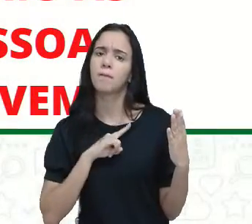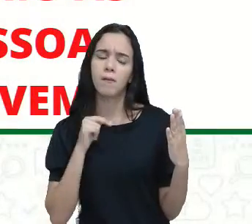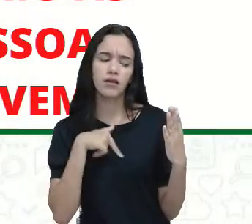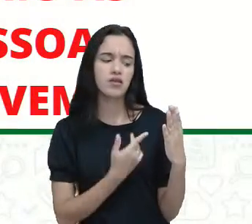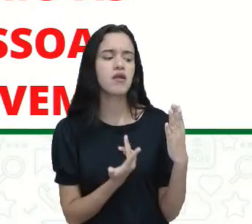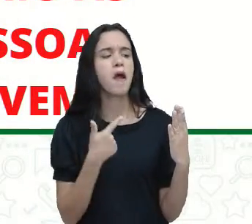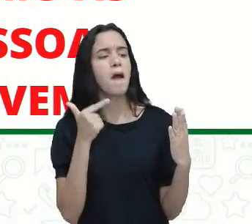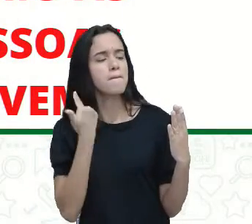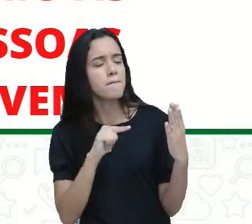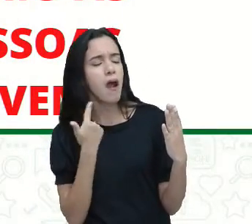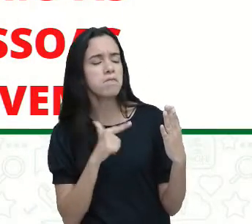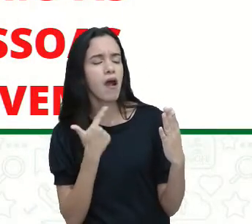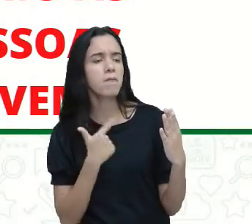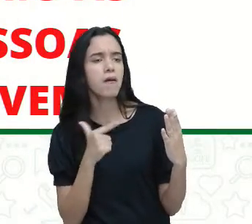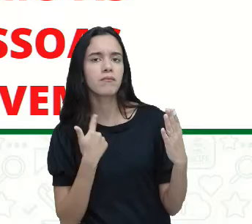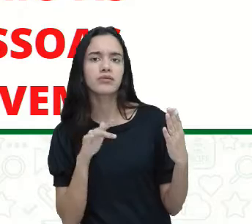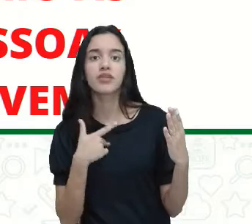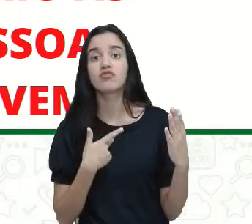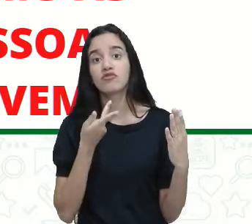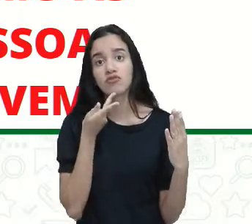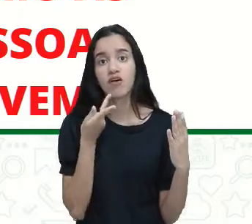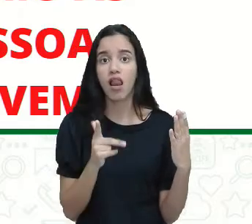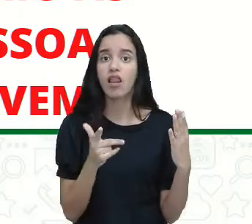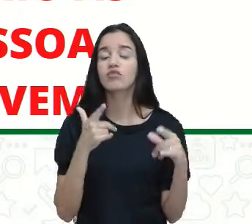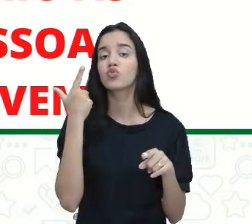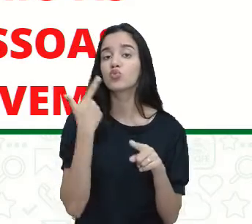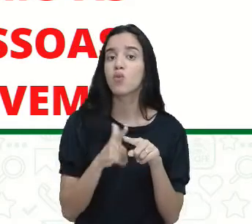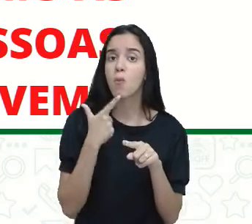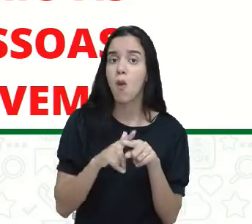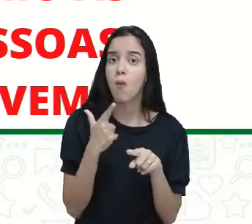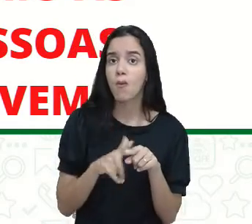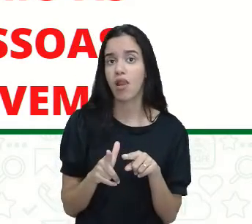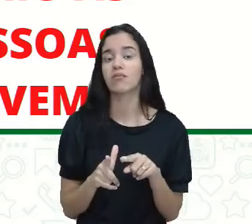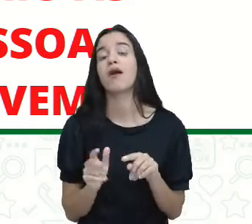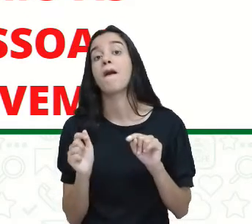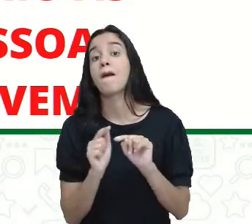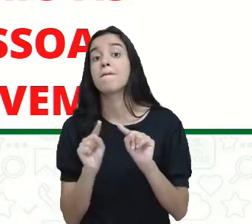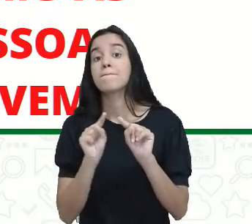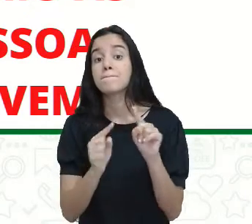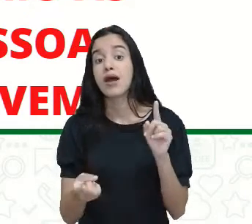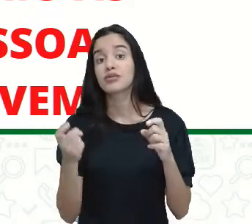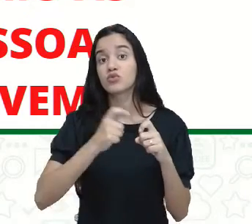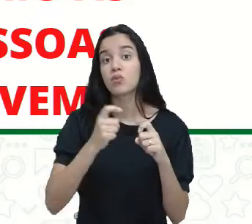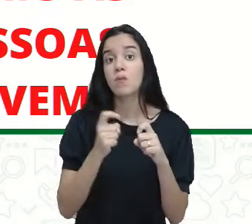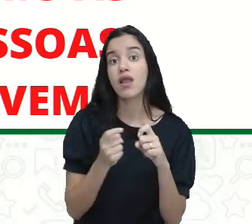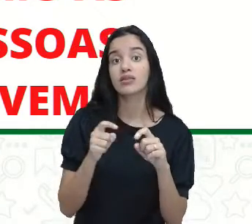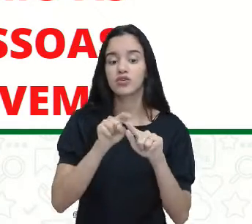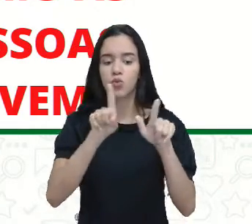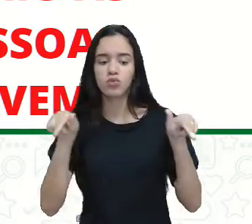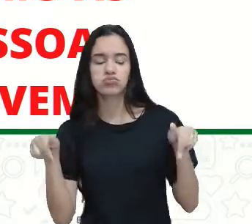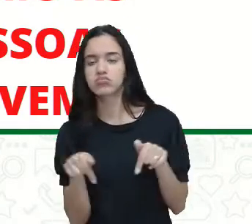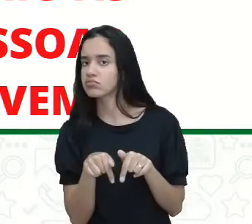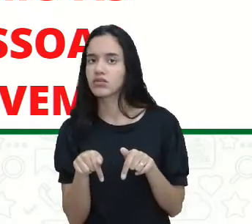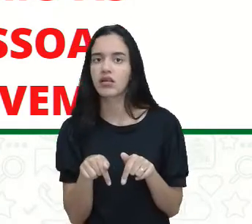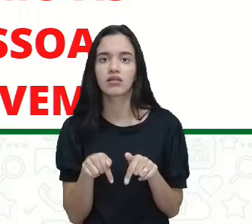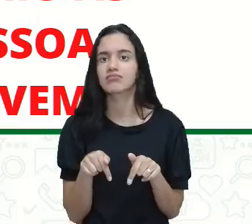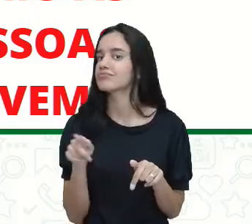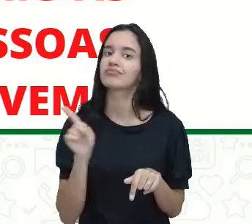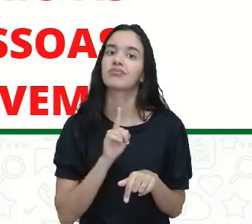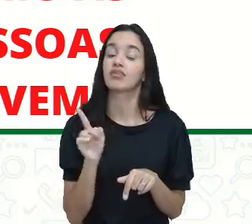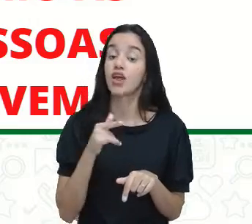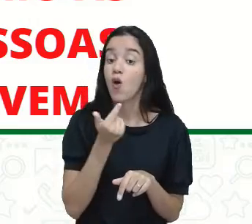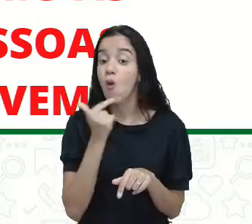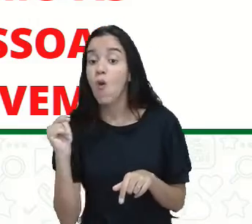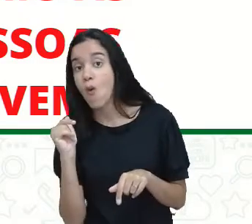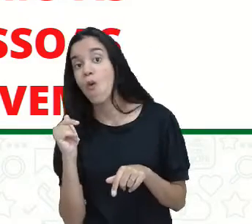problemas, mas o médico não está presente na mesma sala. Ele está em outro local e está